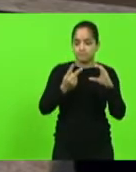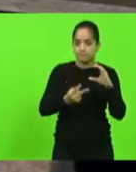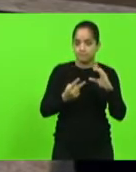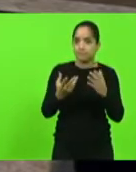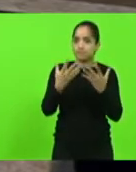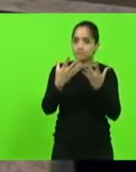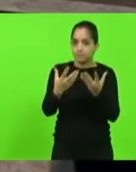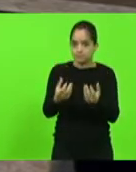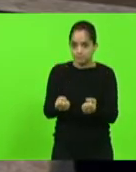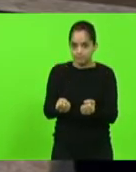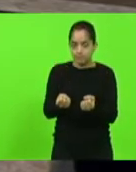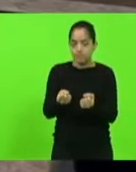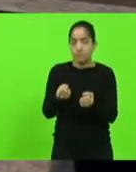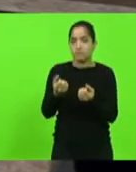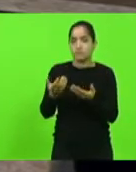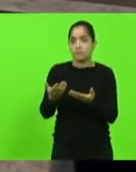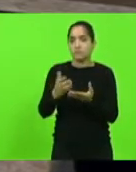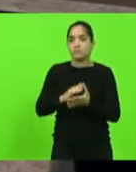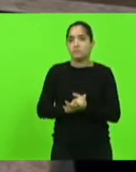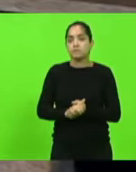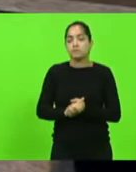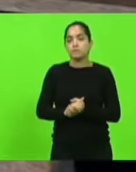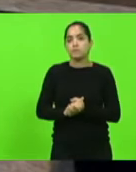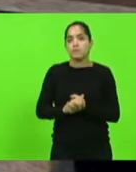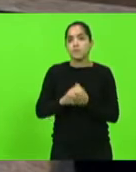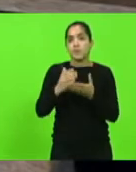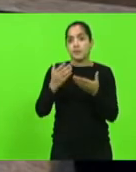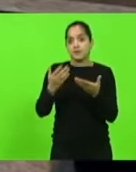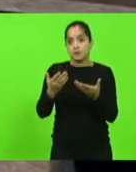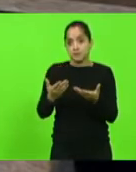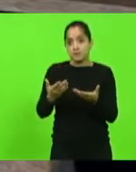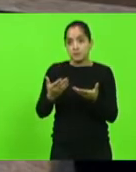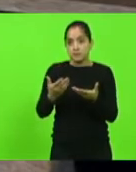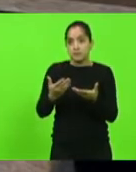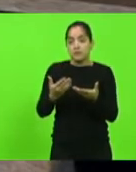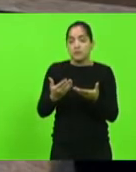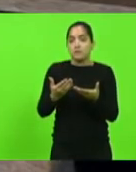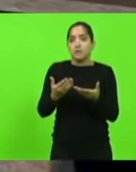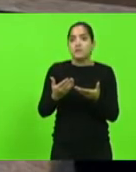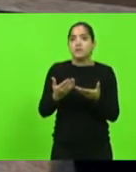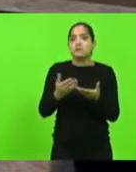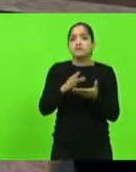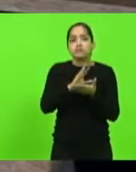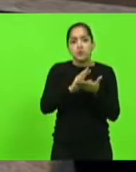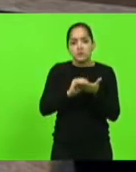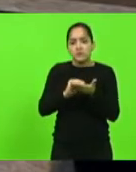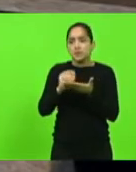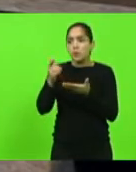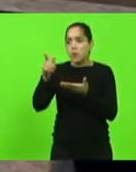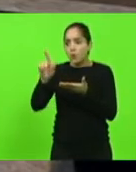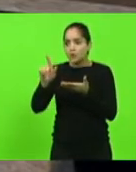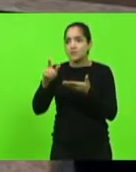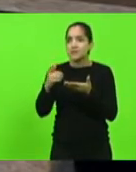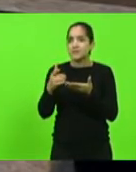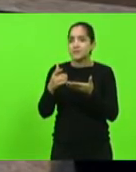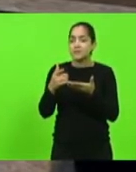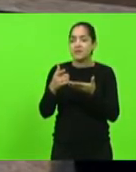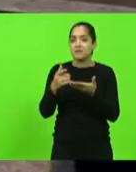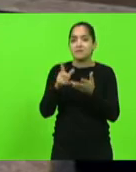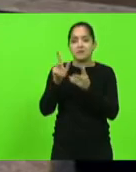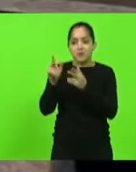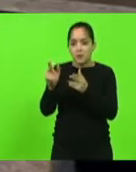cooperação técnica, e certamente será um exemplo, e outras tantas farão o mesmo